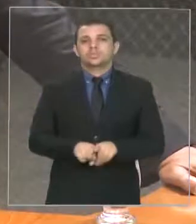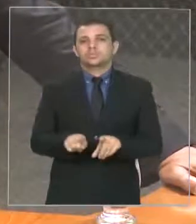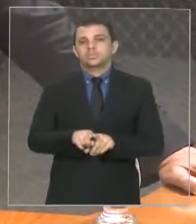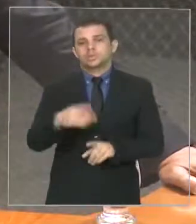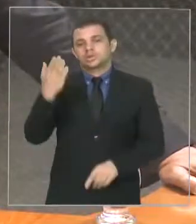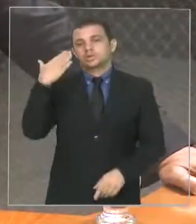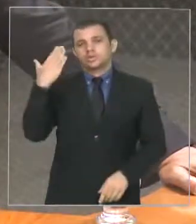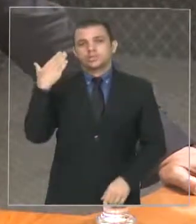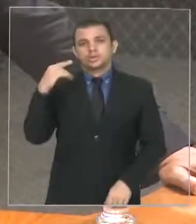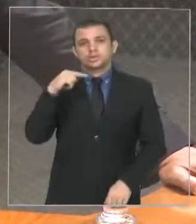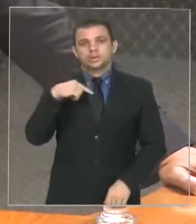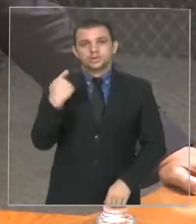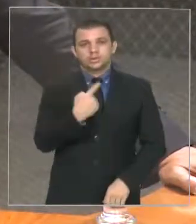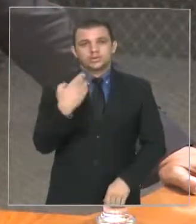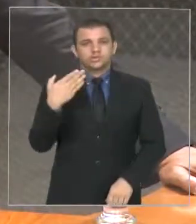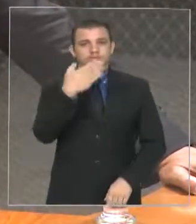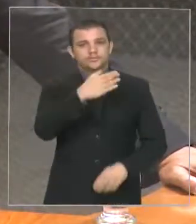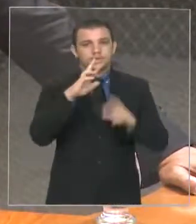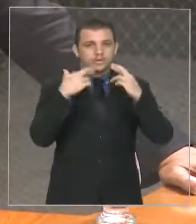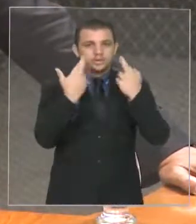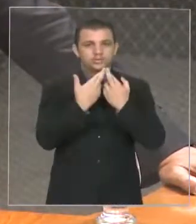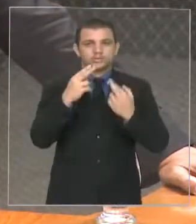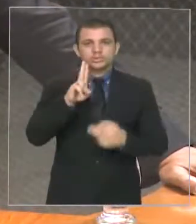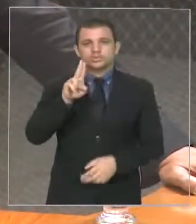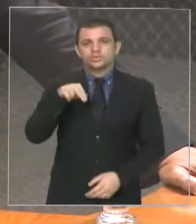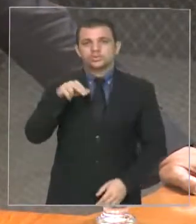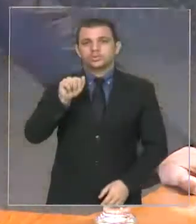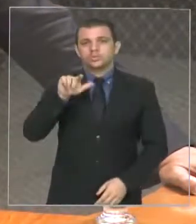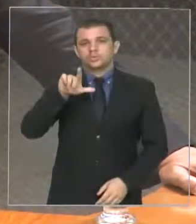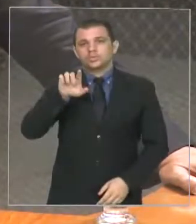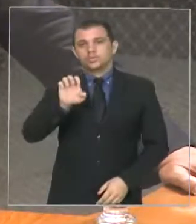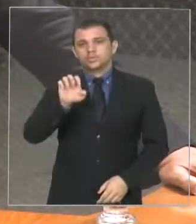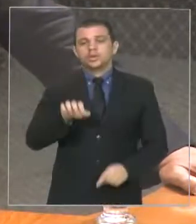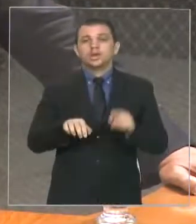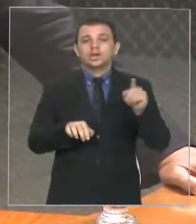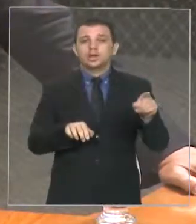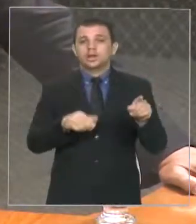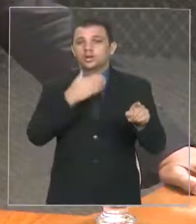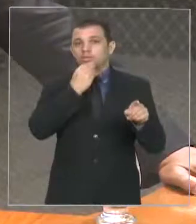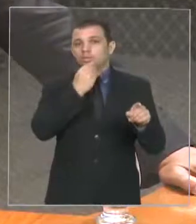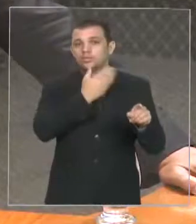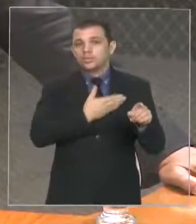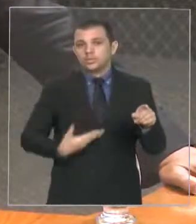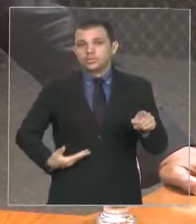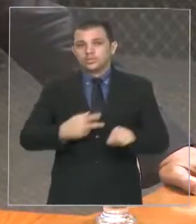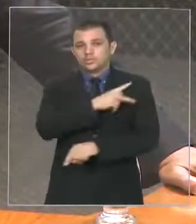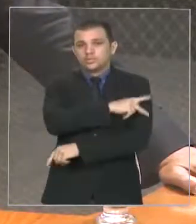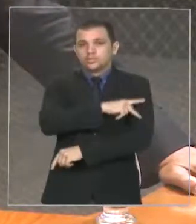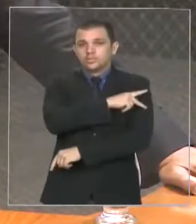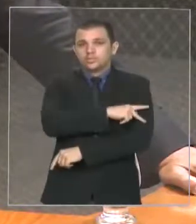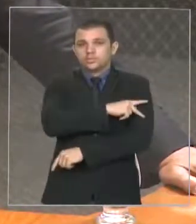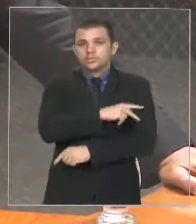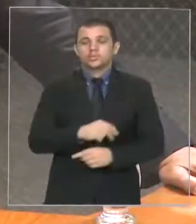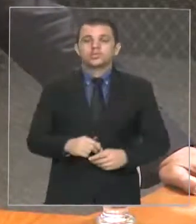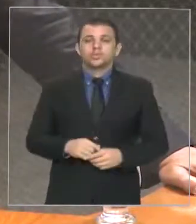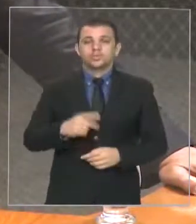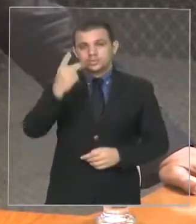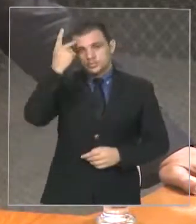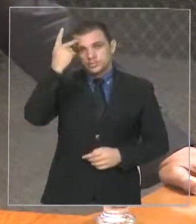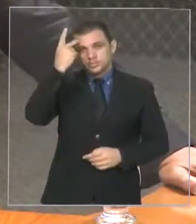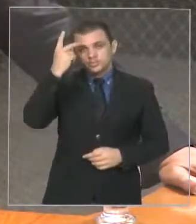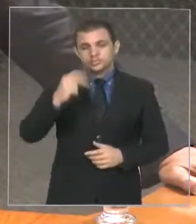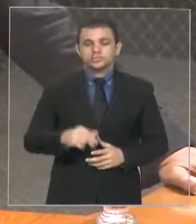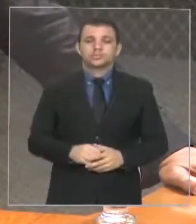em uma reunião da Unali, onde ali o governador do Piauí, São Paulo,